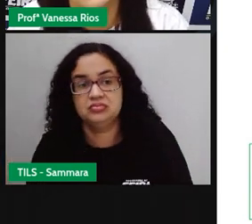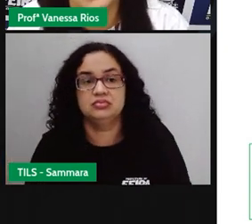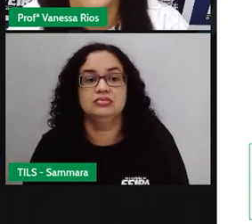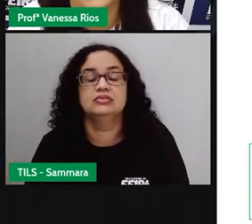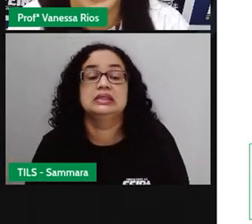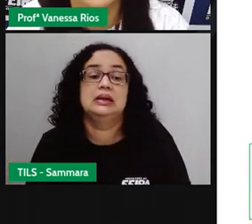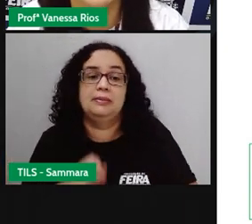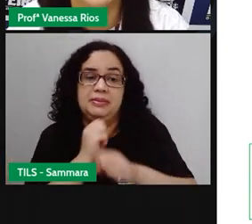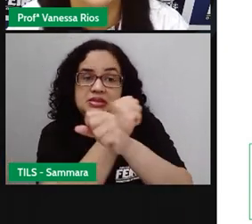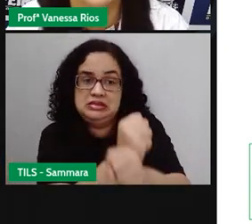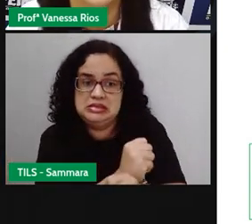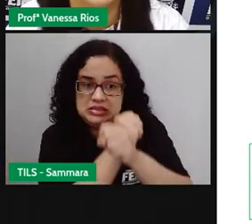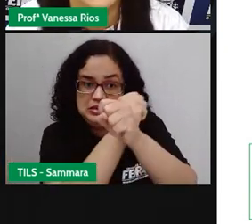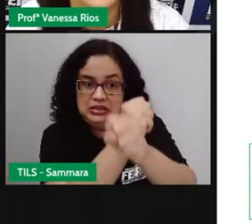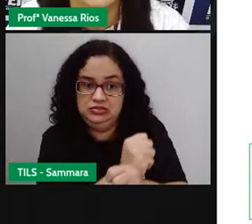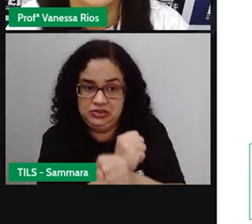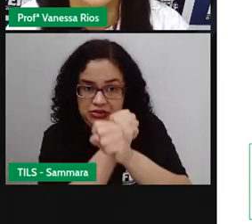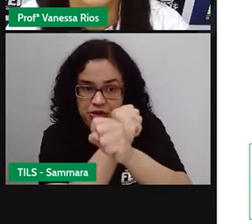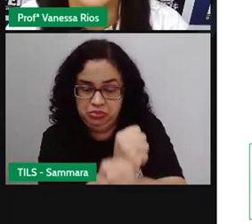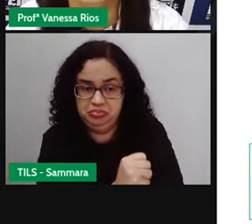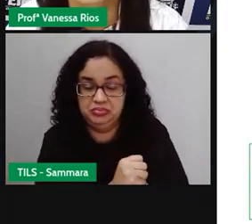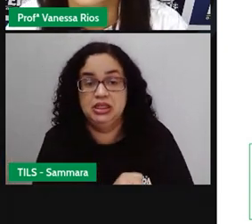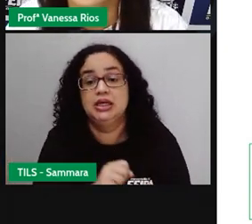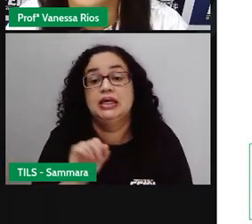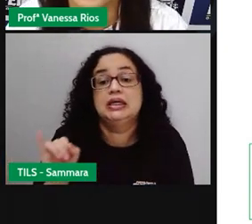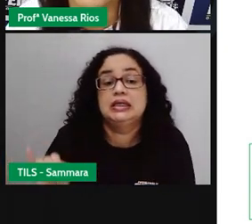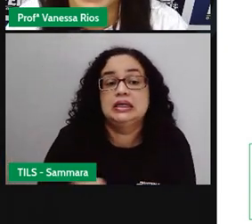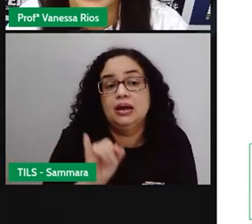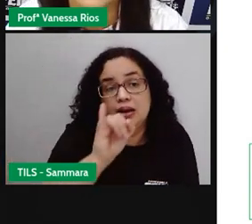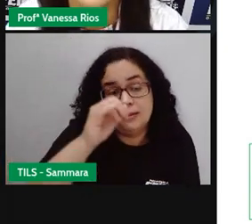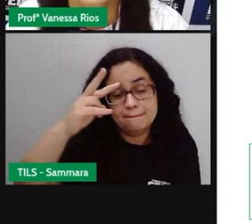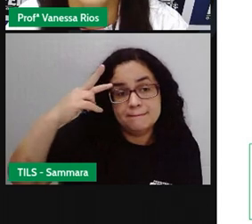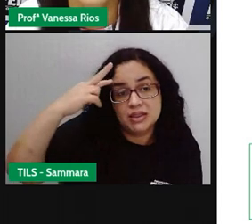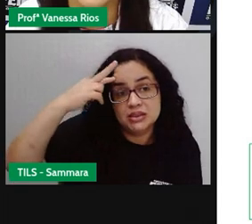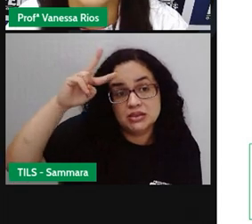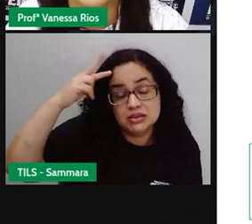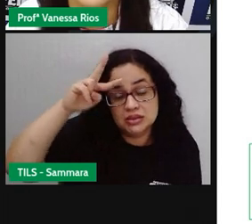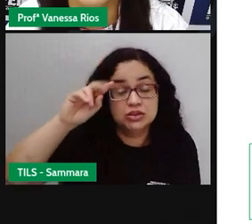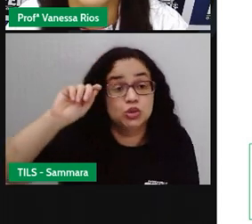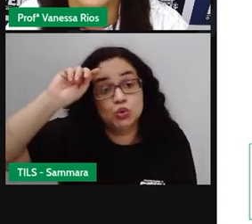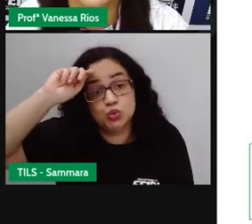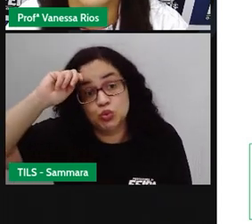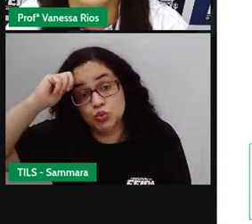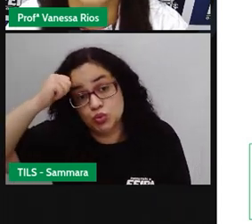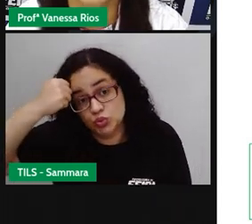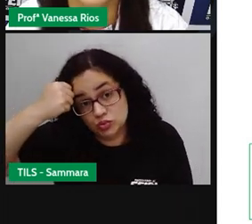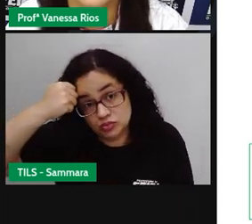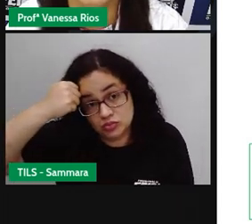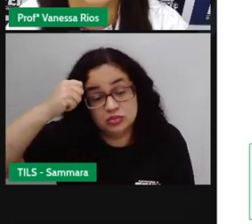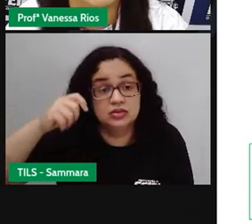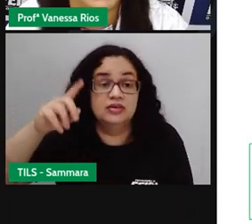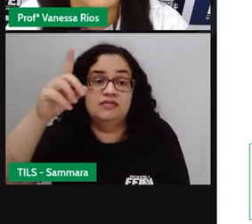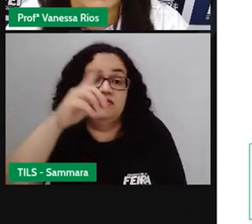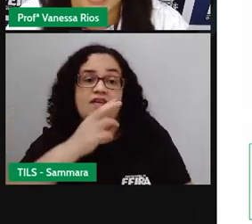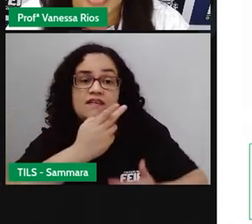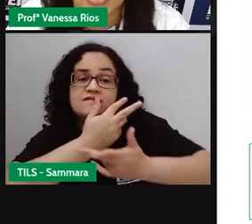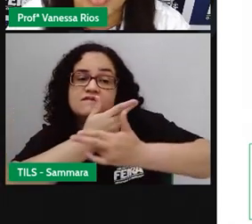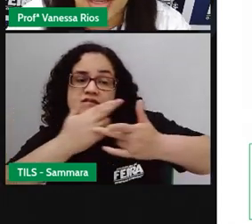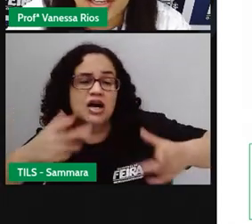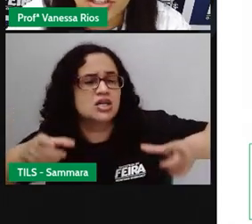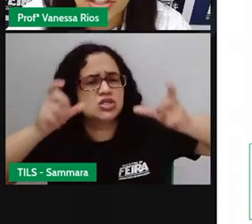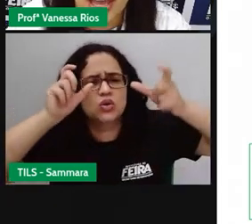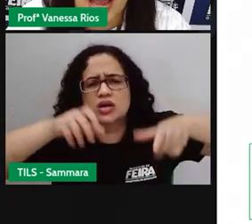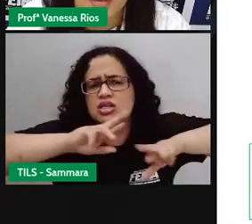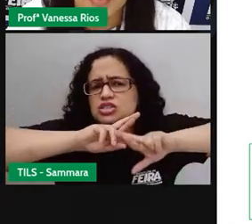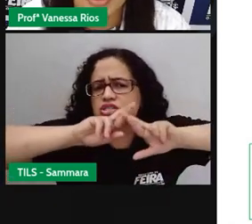serem escravizados. E aí é muito importante a gente lembrar que os africanos, eles vieram de vários lugares